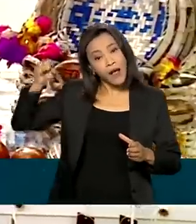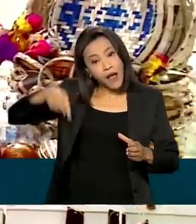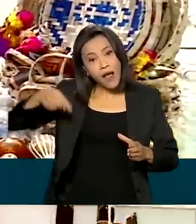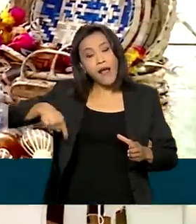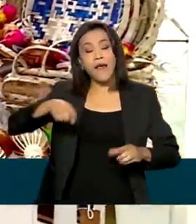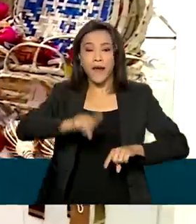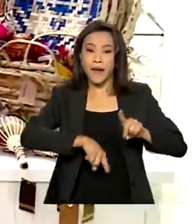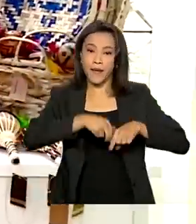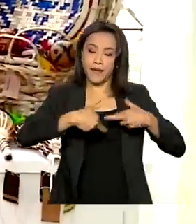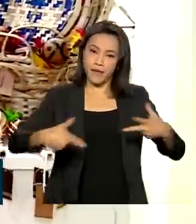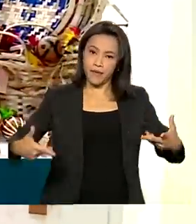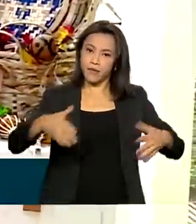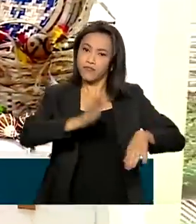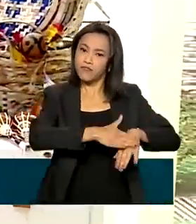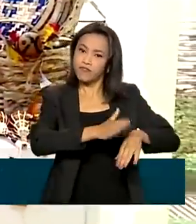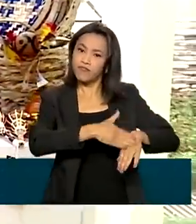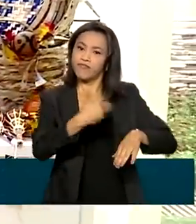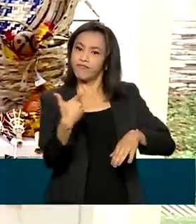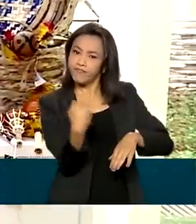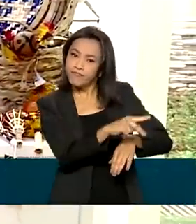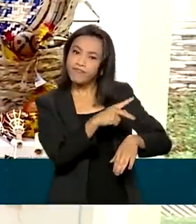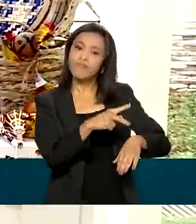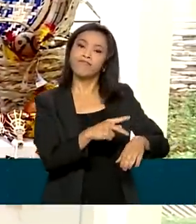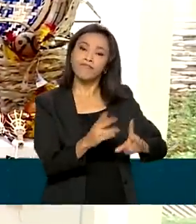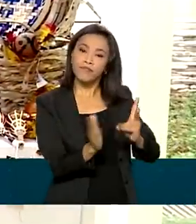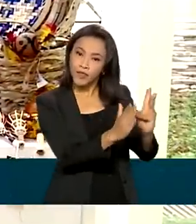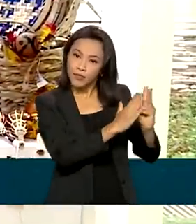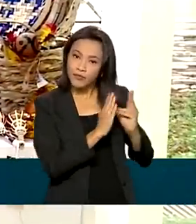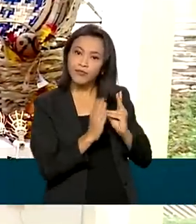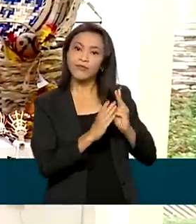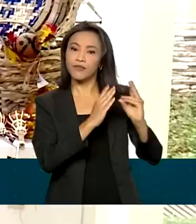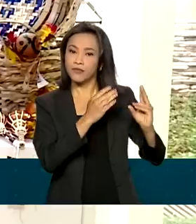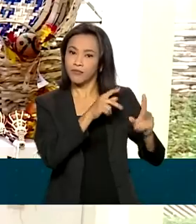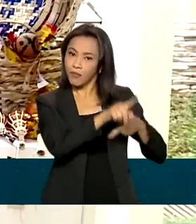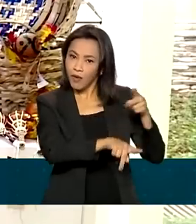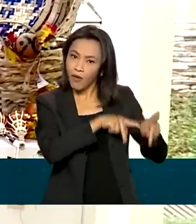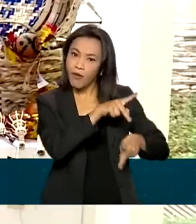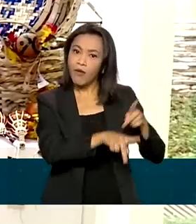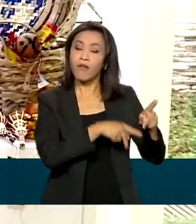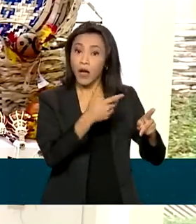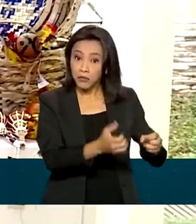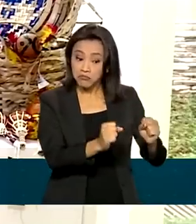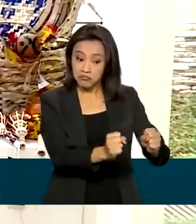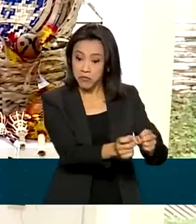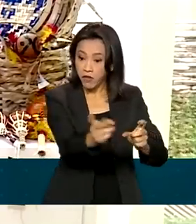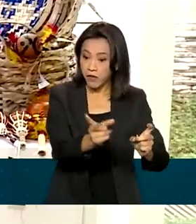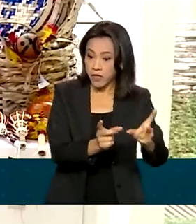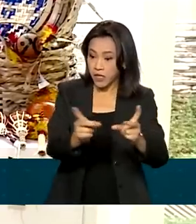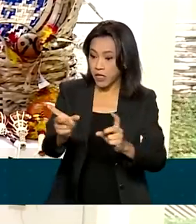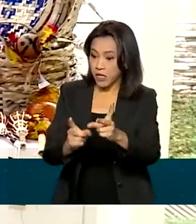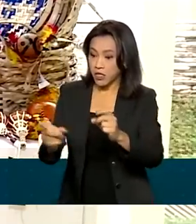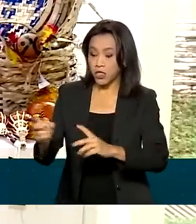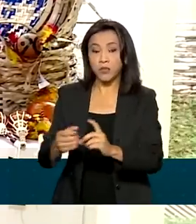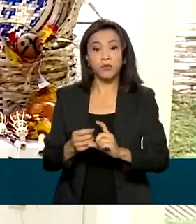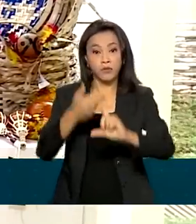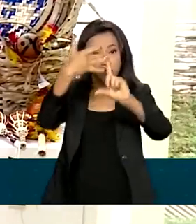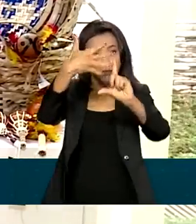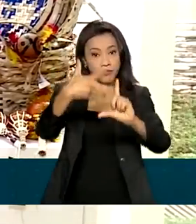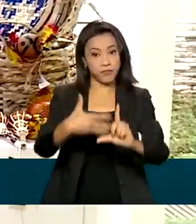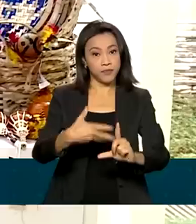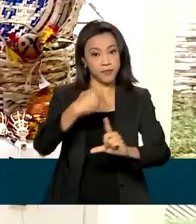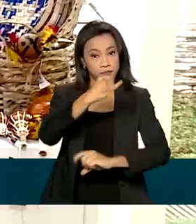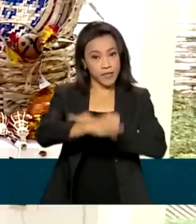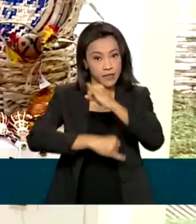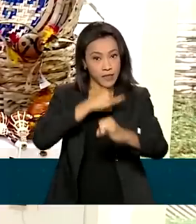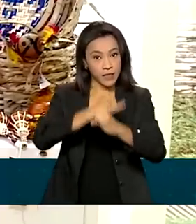de produtos desenvolvidos genuinamente por povos indígenas que agora poderão ser vendidos na internet. Isso porque uma